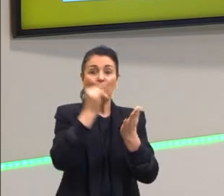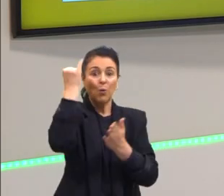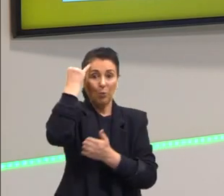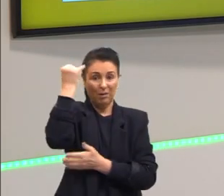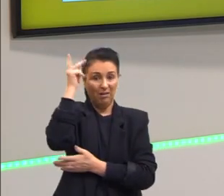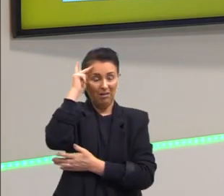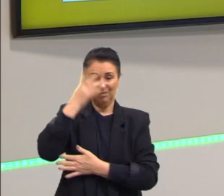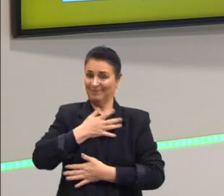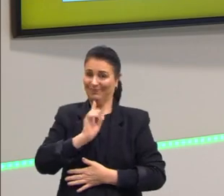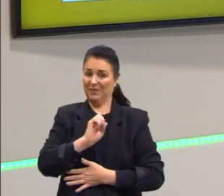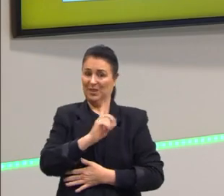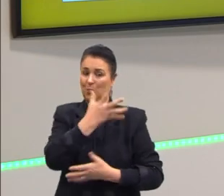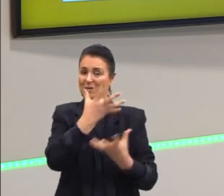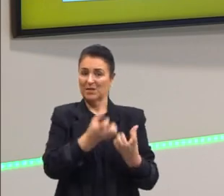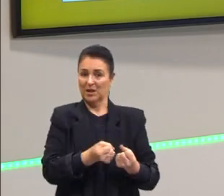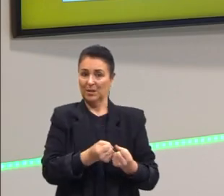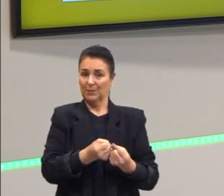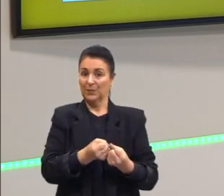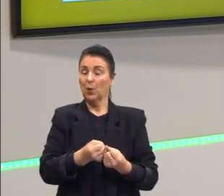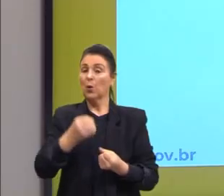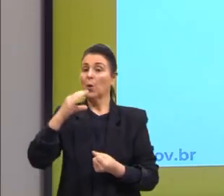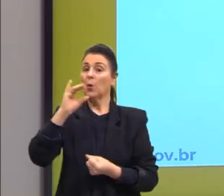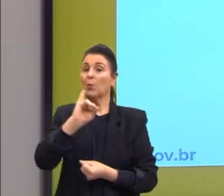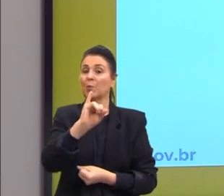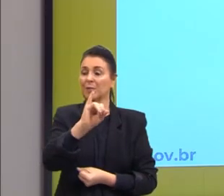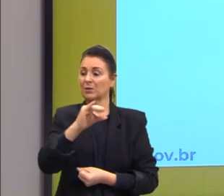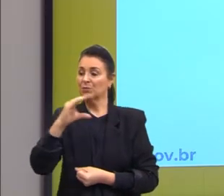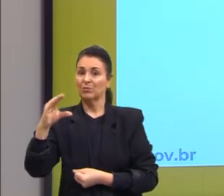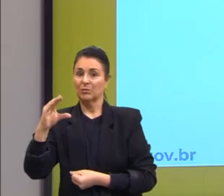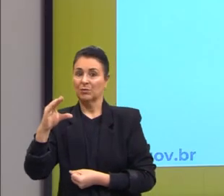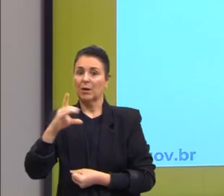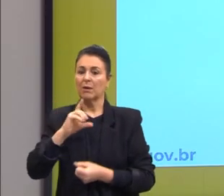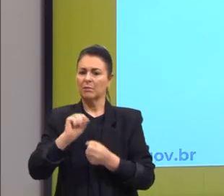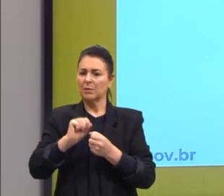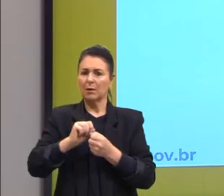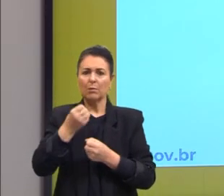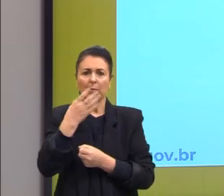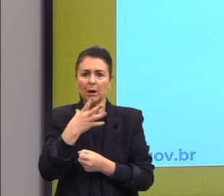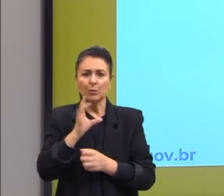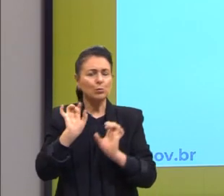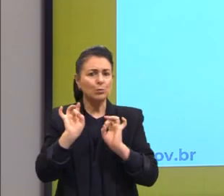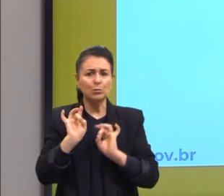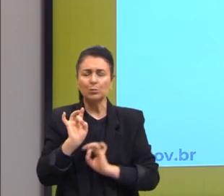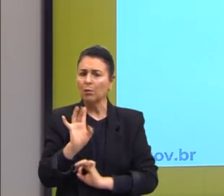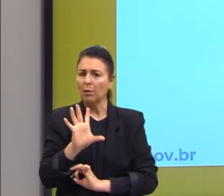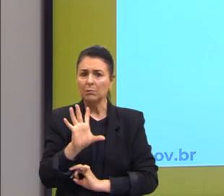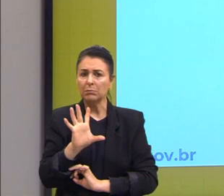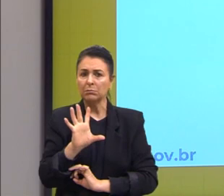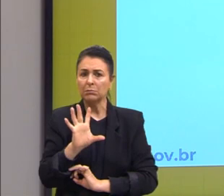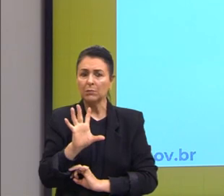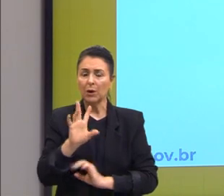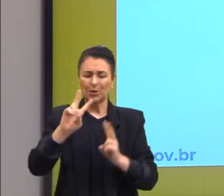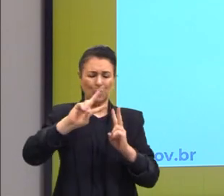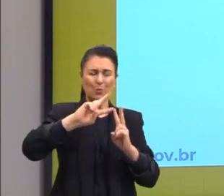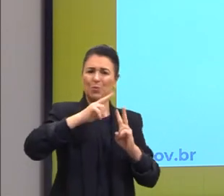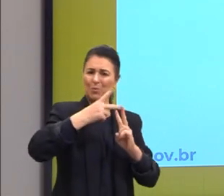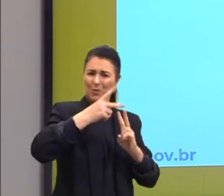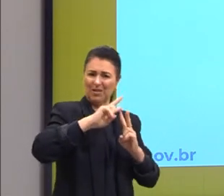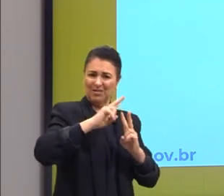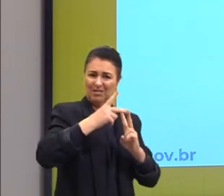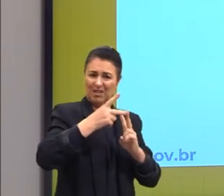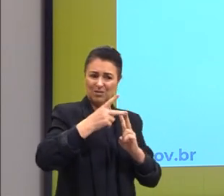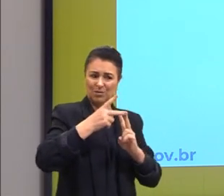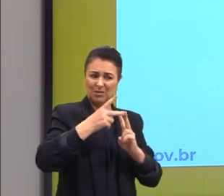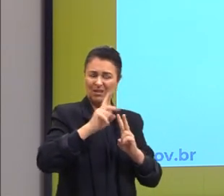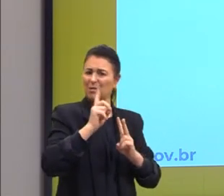Para o Kant, o imperativo categórico é fazer o bem pelo bem. Então, esse é o imperativo hipotético, que também não está